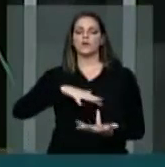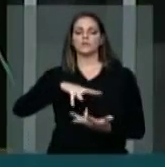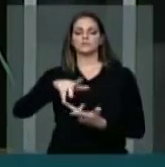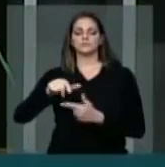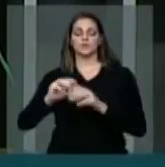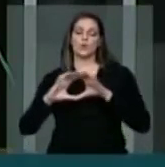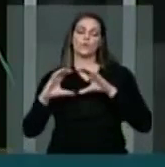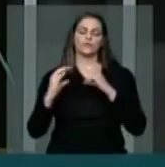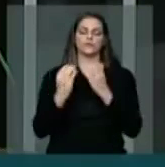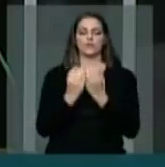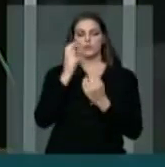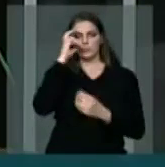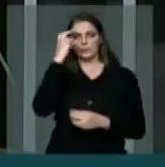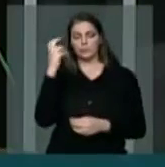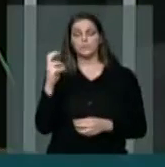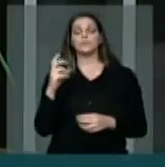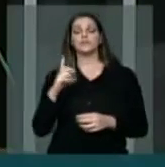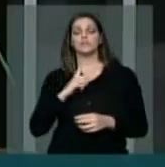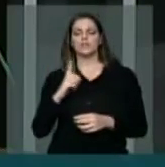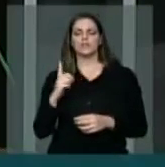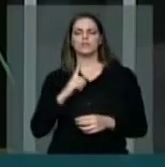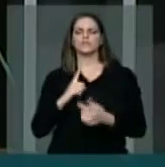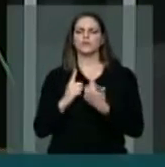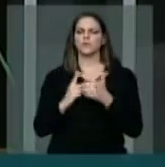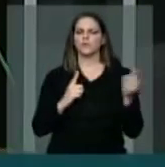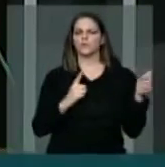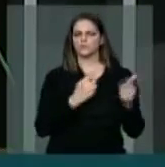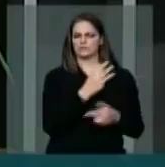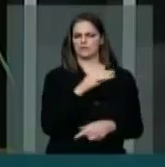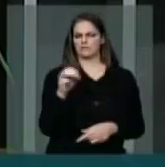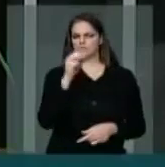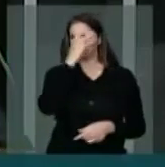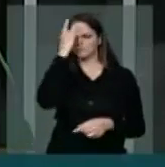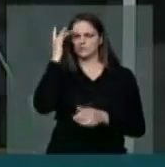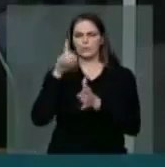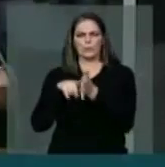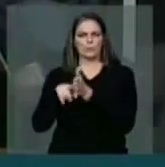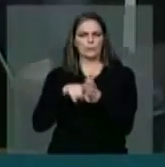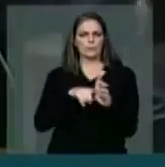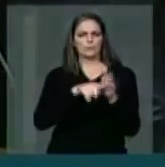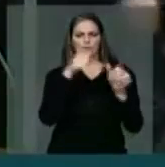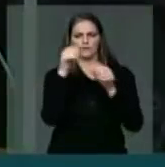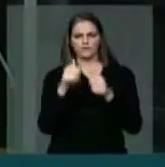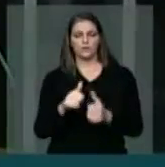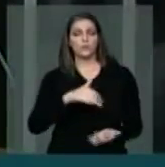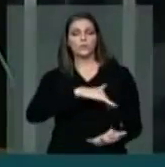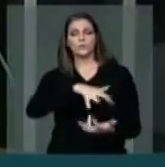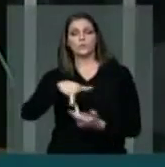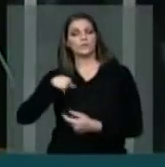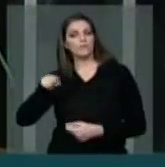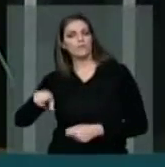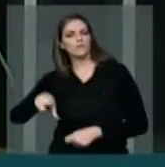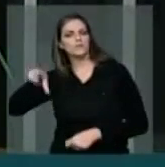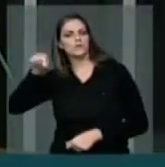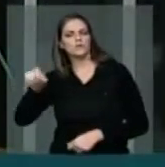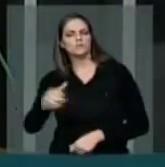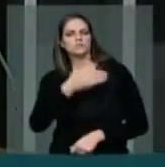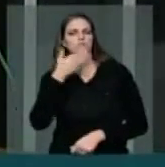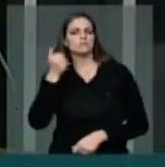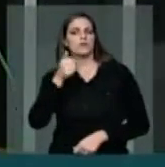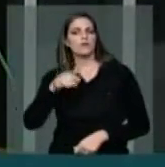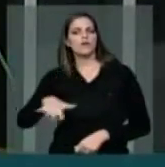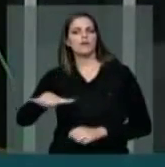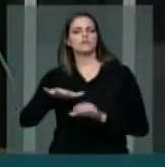Moré concorreu com outros 300 pesquisadores de todo o mundo e foi eleito a melhor na